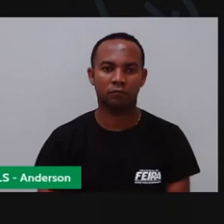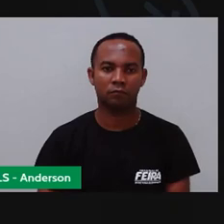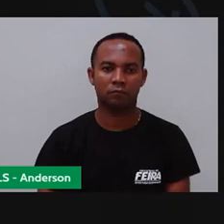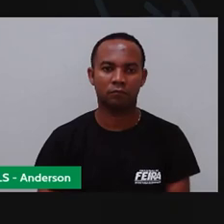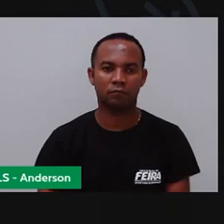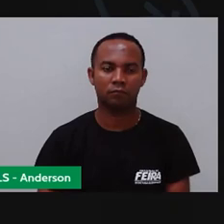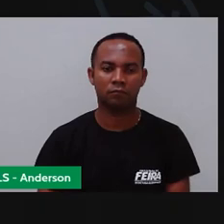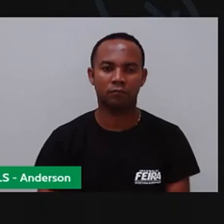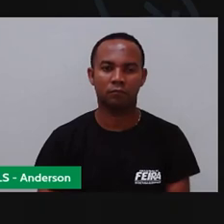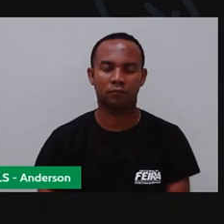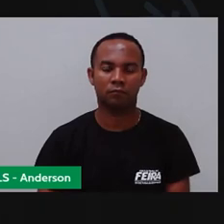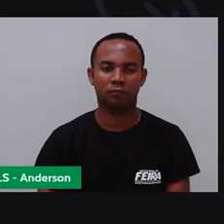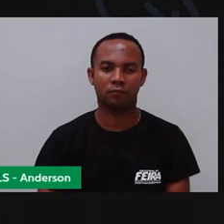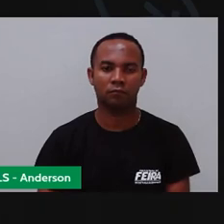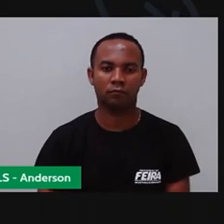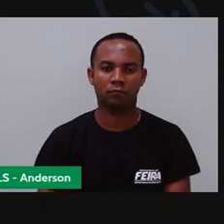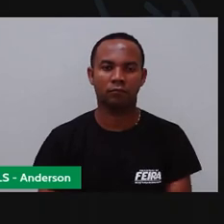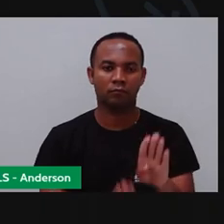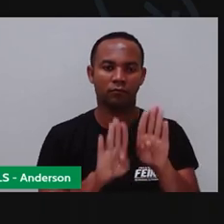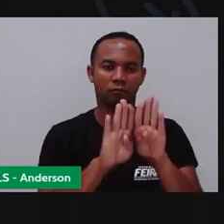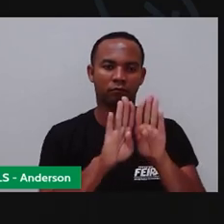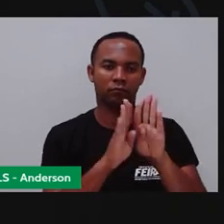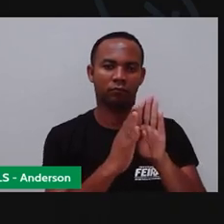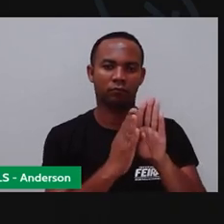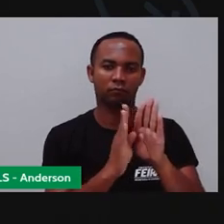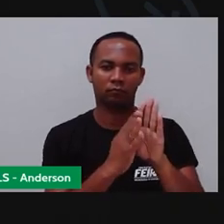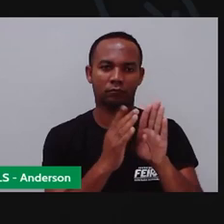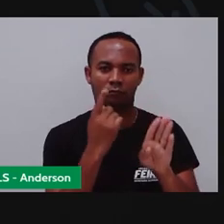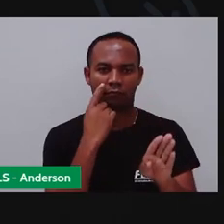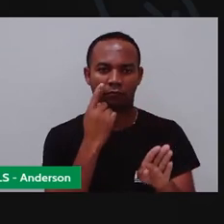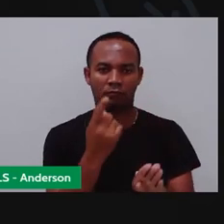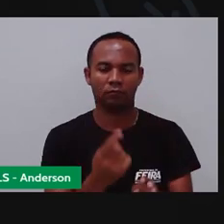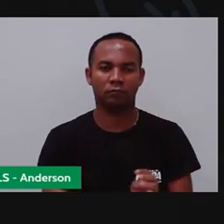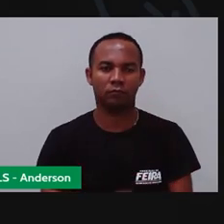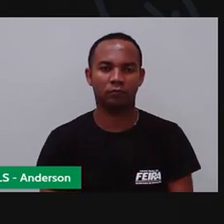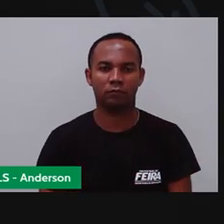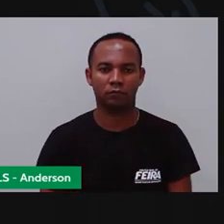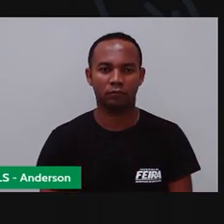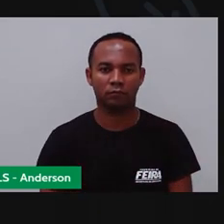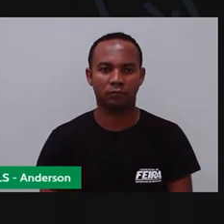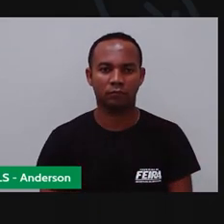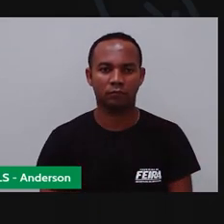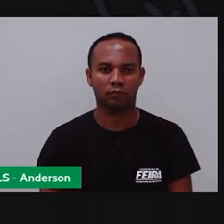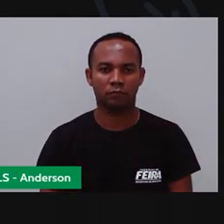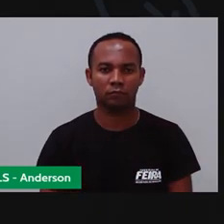Vamos agora A nossa janela E a nossa porta, né? Porque se é uma casa Ele lá tem que ter o quê? Uma